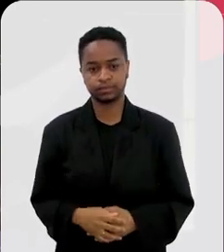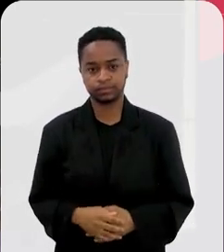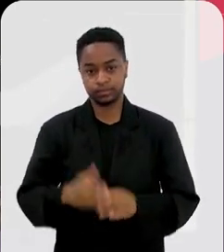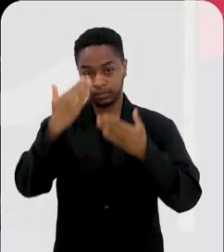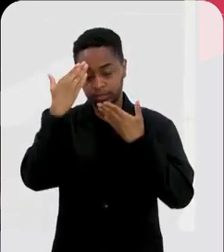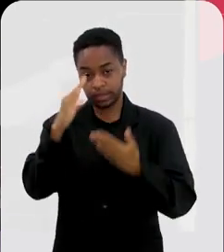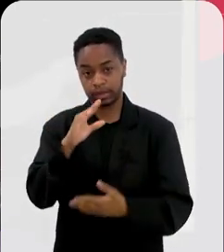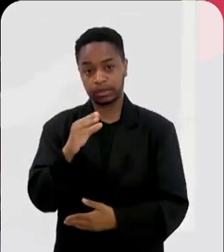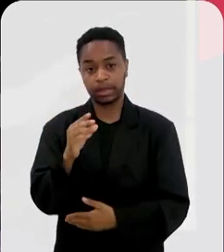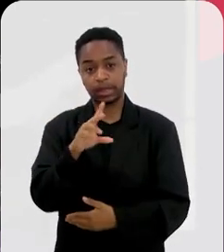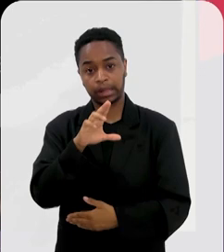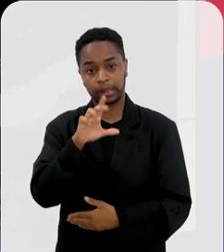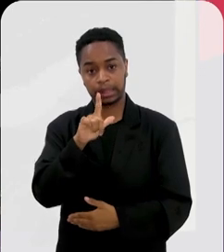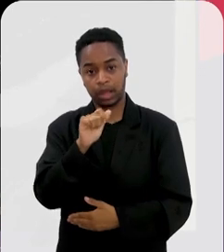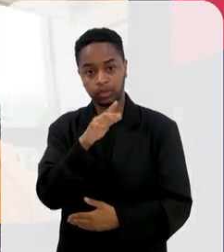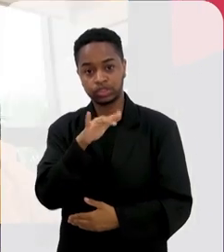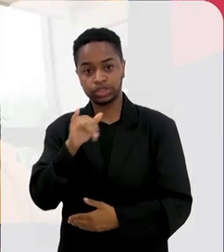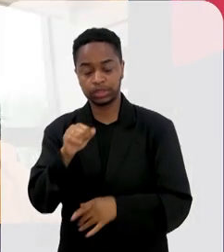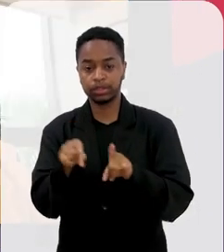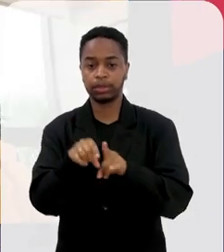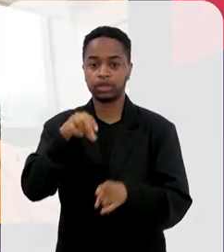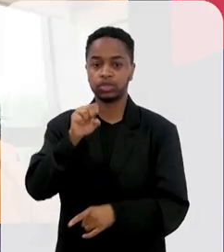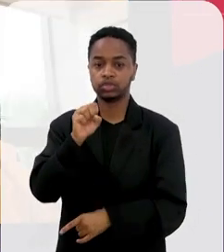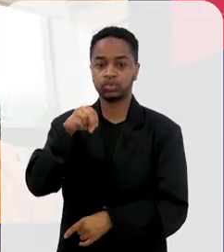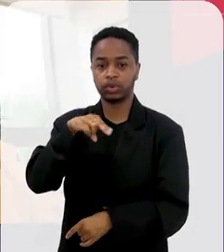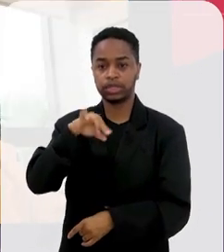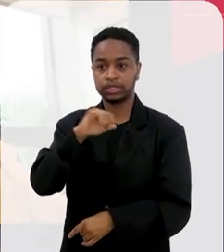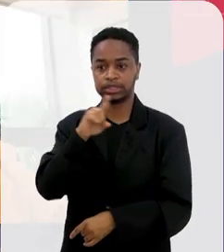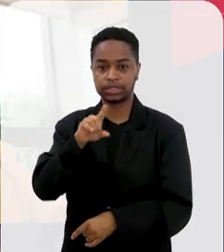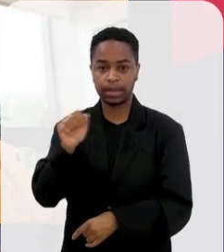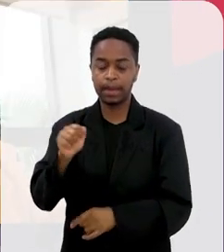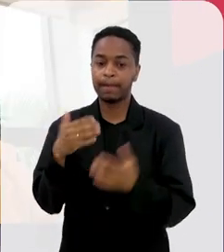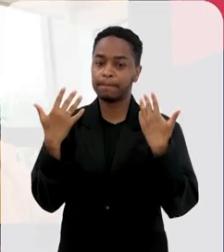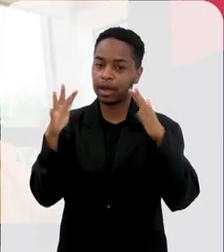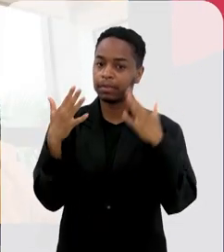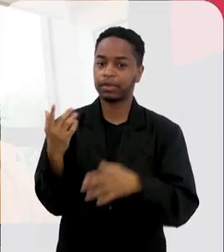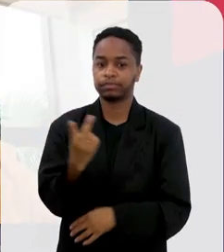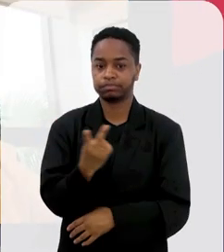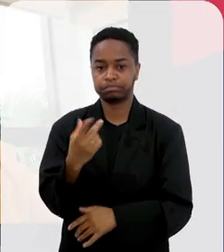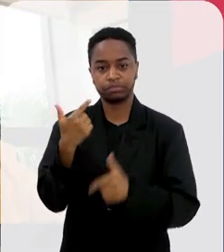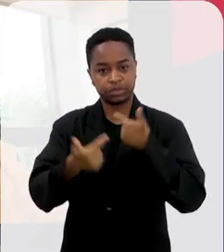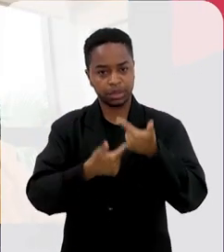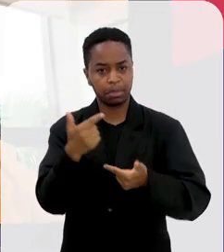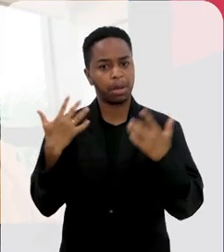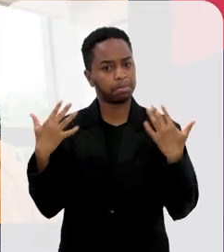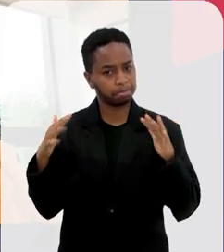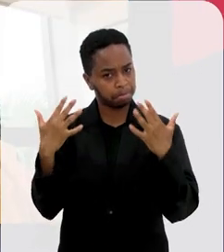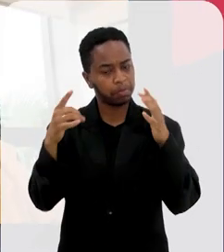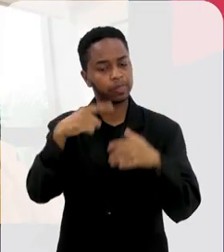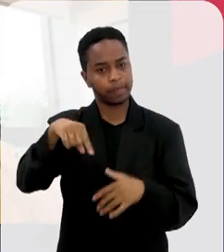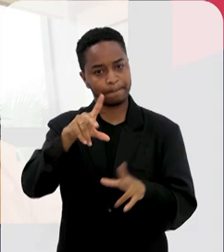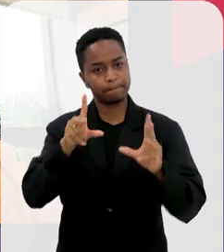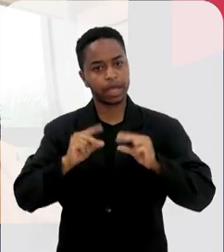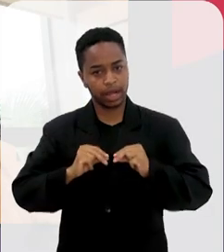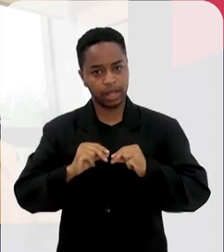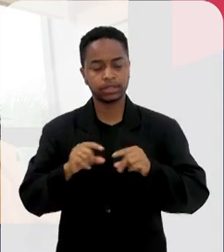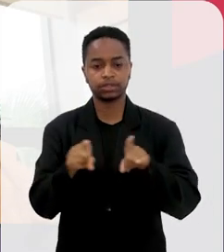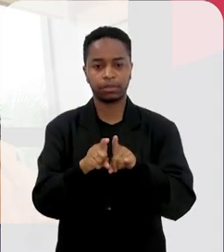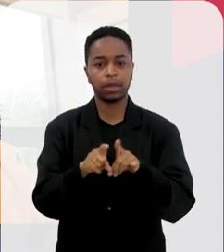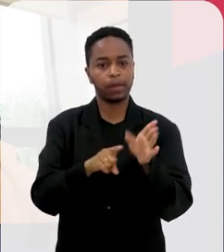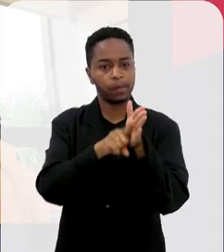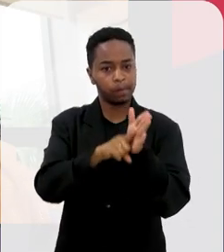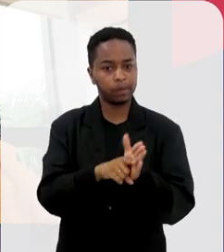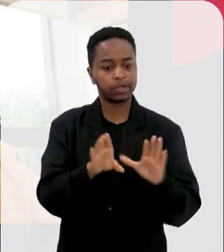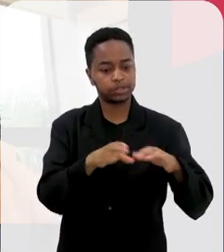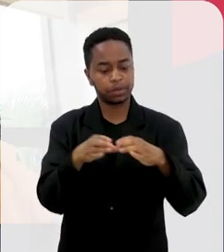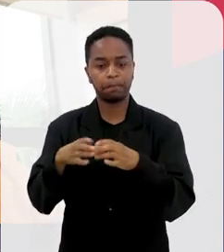completa. Obrigada, Cláudia, obrigada, Sonisa, parabéns pelo trabalho de vocês, muitas palmas aí, aplausos que vocês